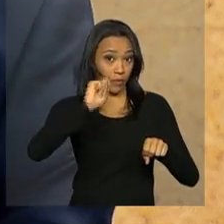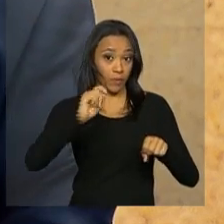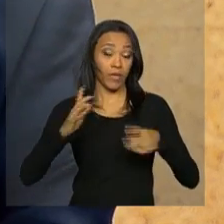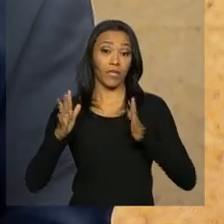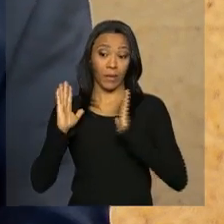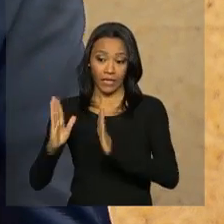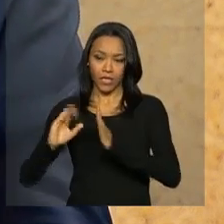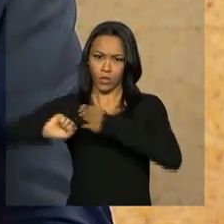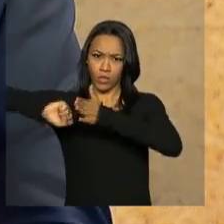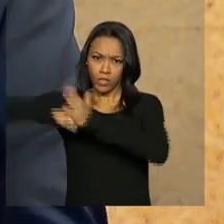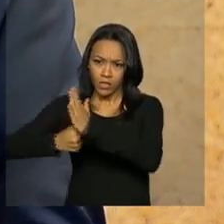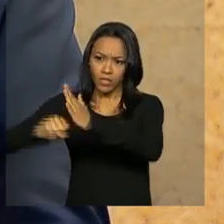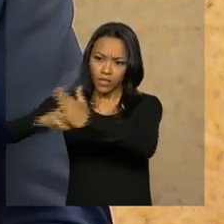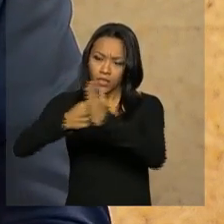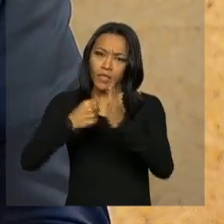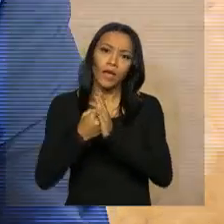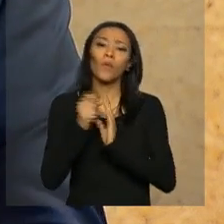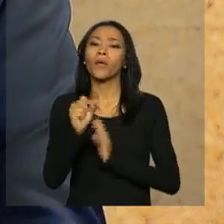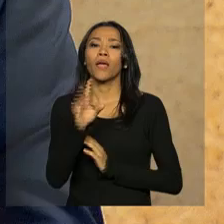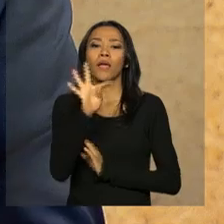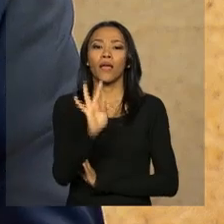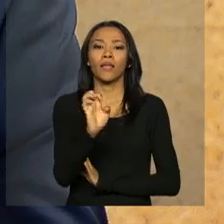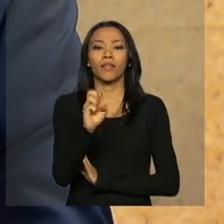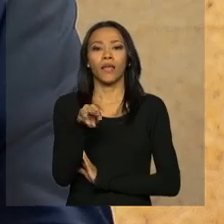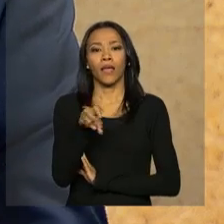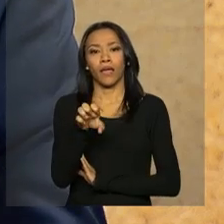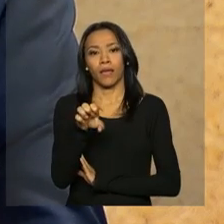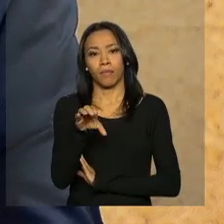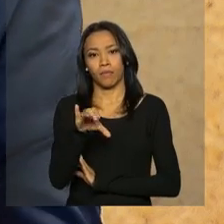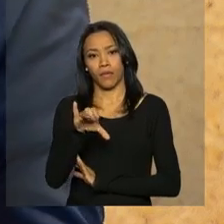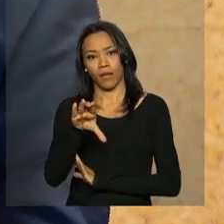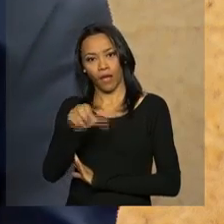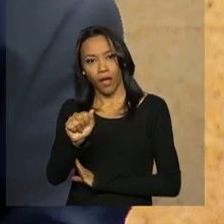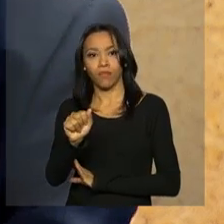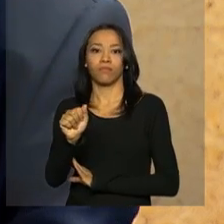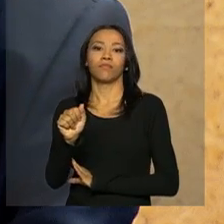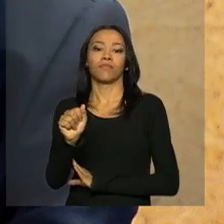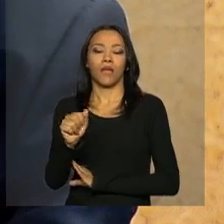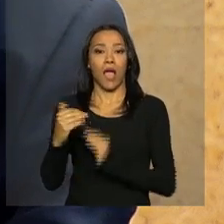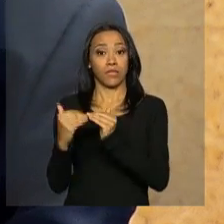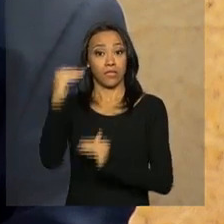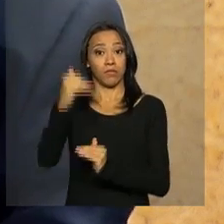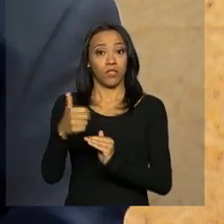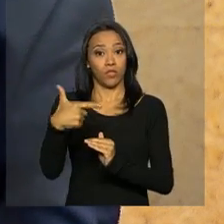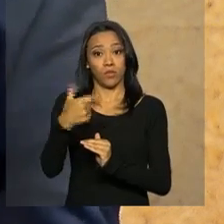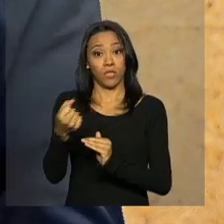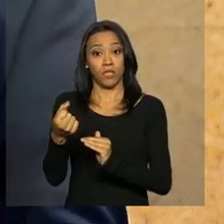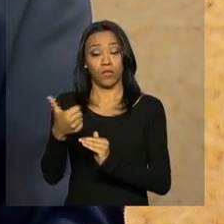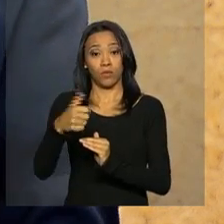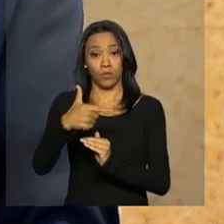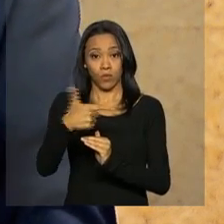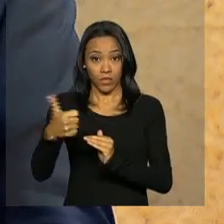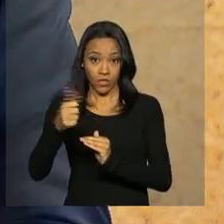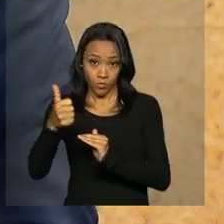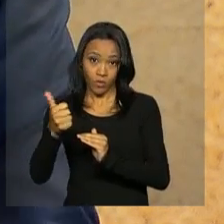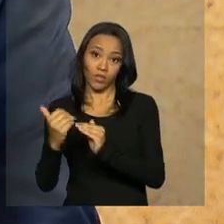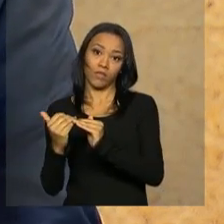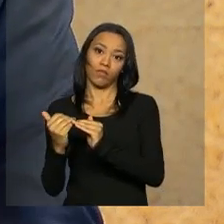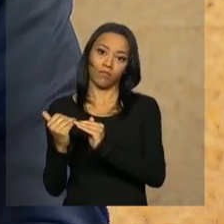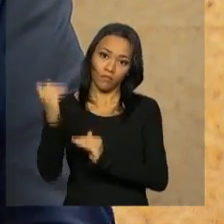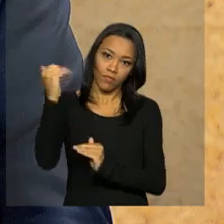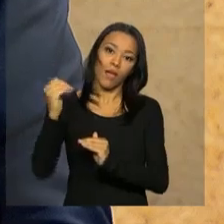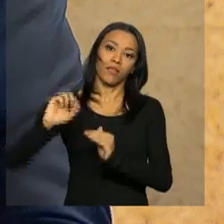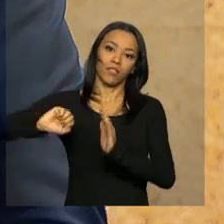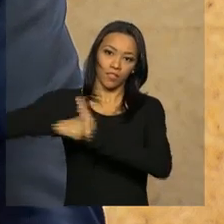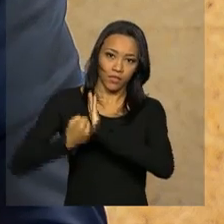térmicas que estejam com o CVU acima de 211. Portanto, a partir de abril,